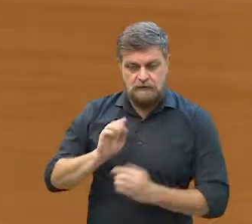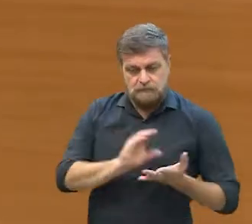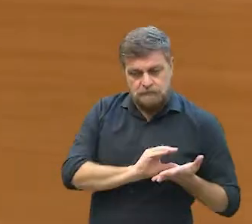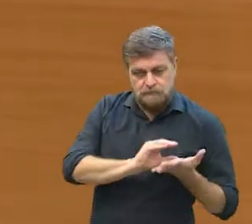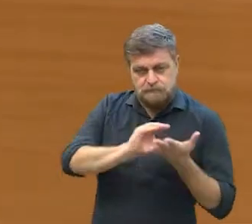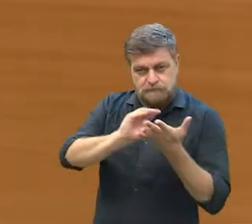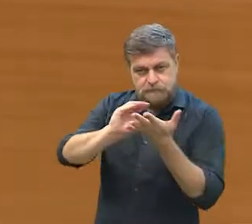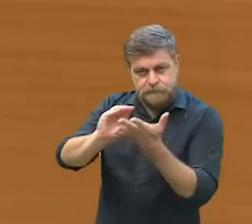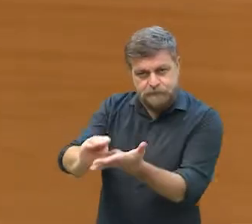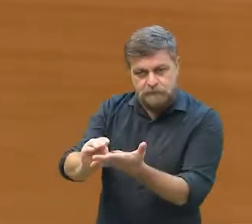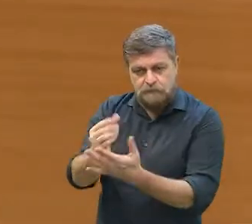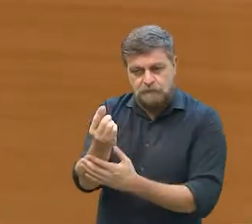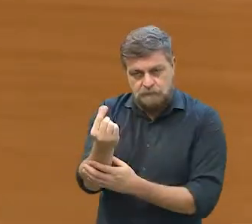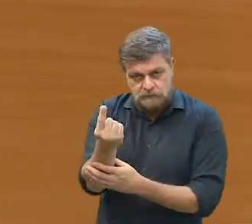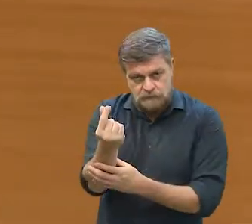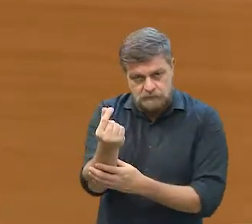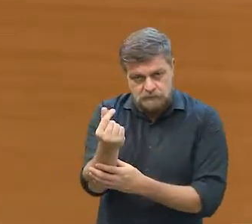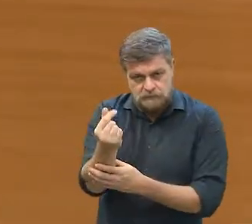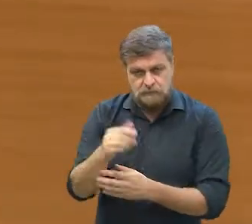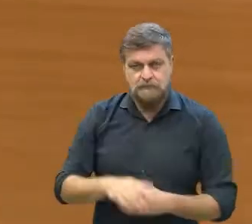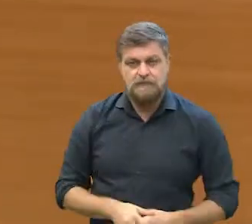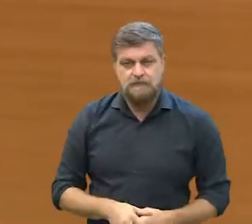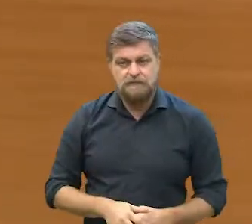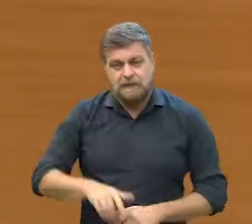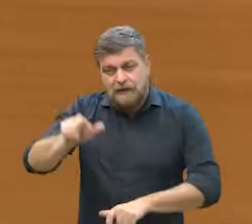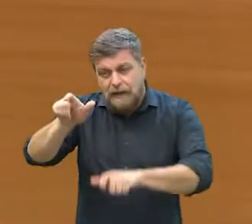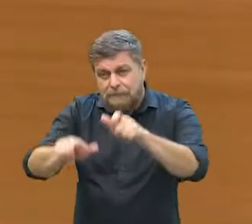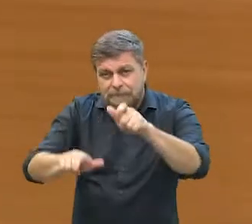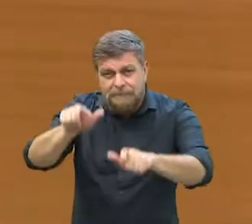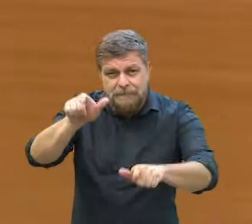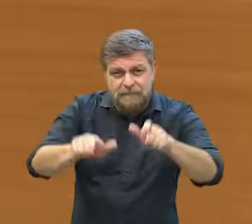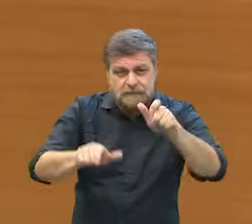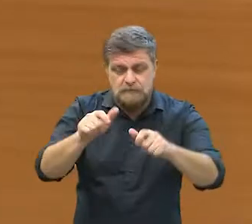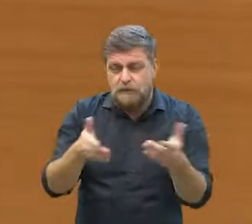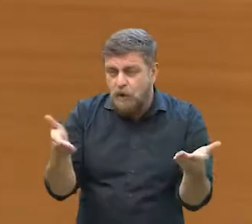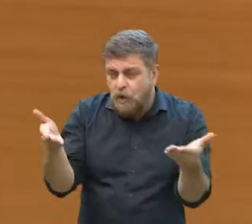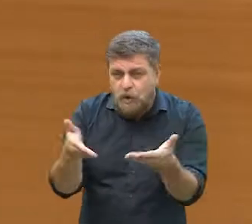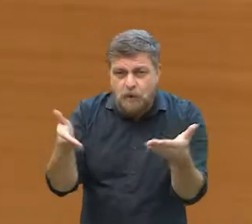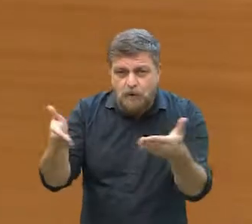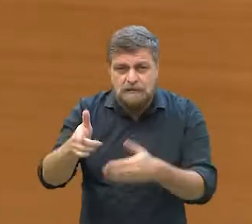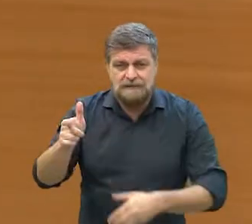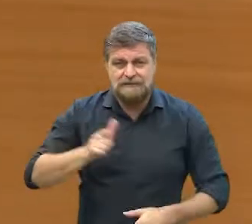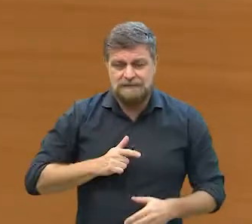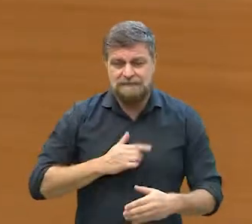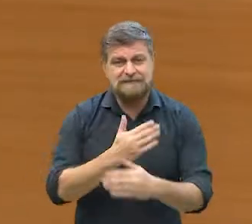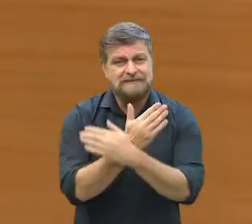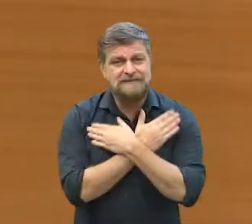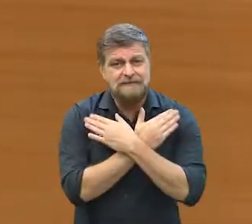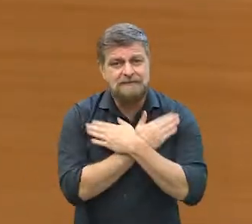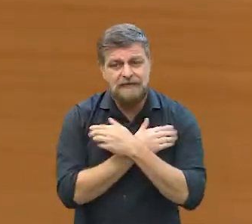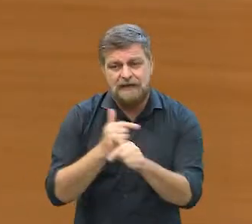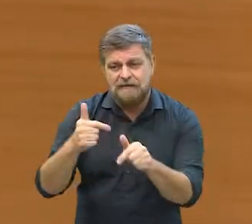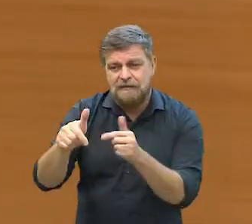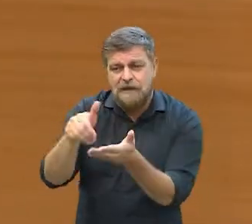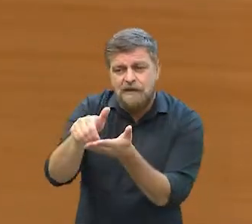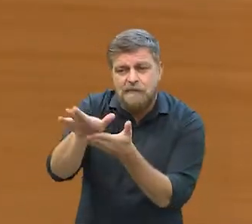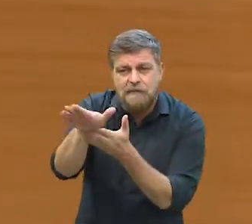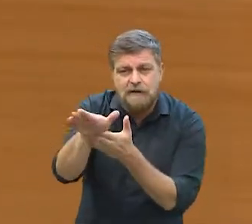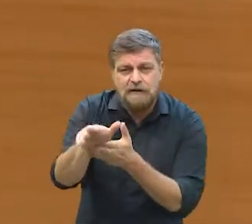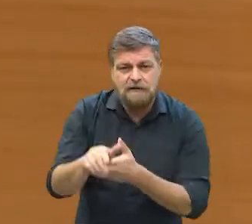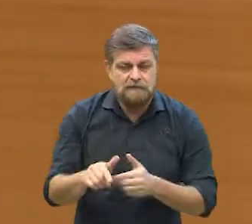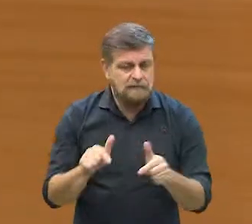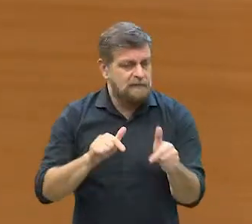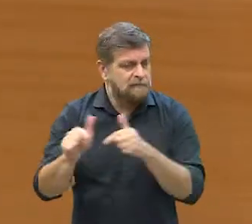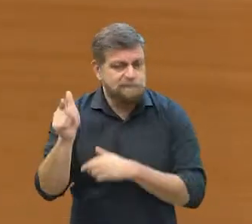dê essa parcela de contribuição no auxílio de pessoas que hoje estão na situação de desemprego, que não